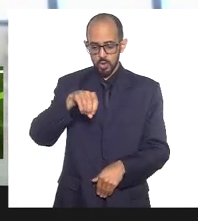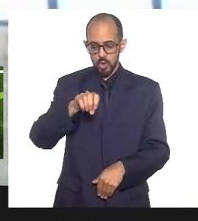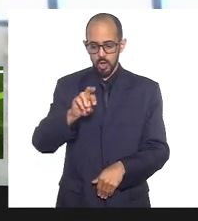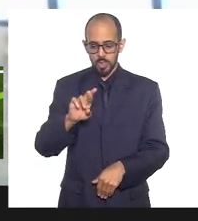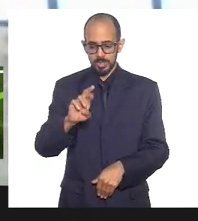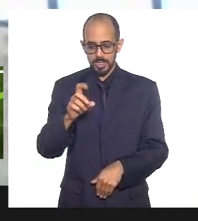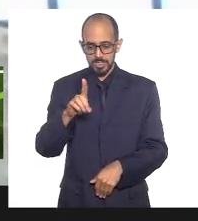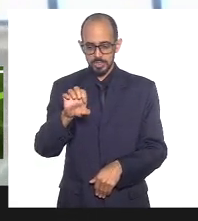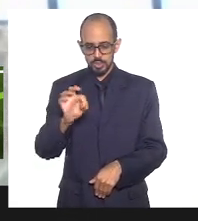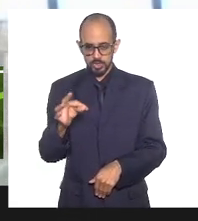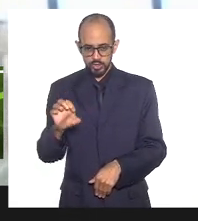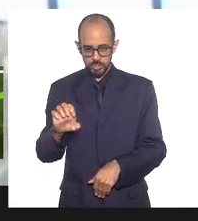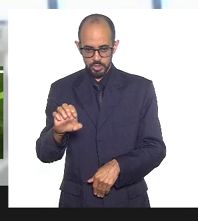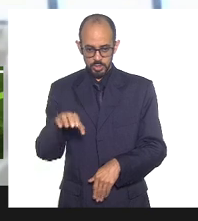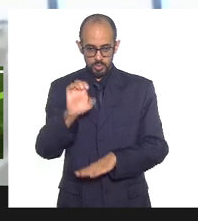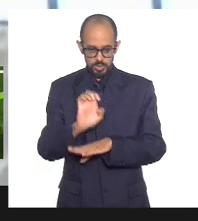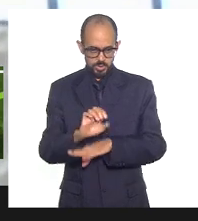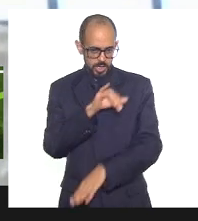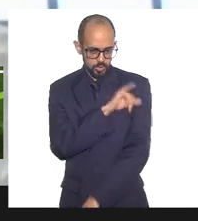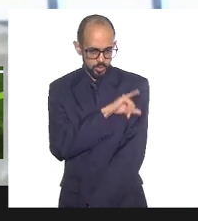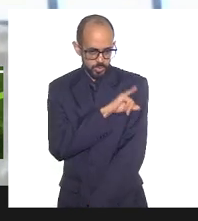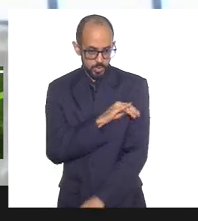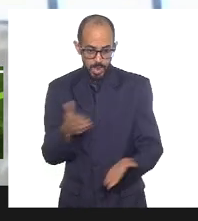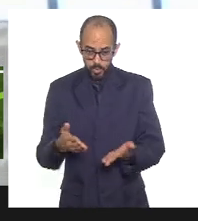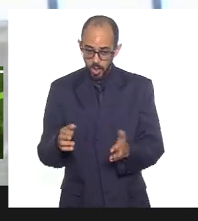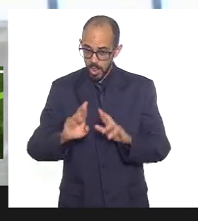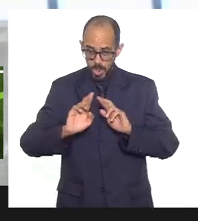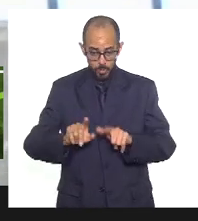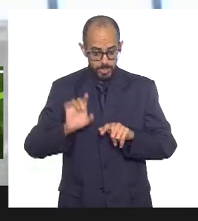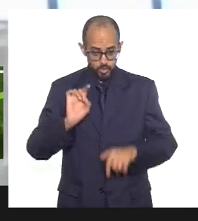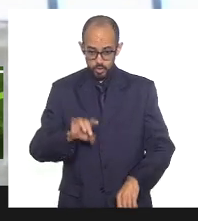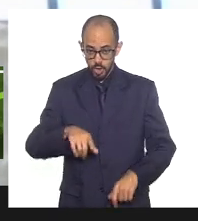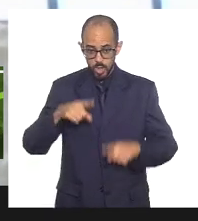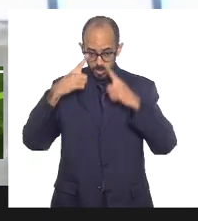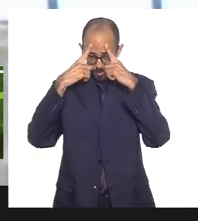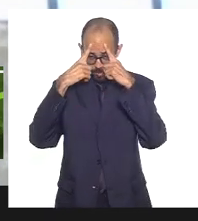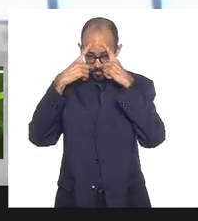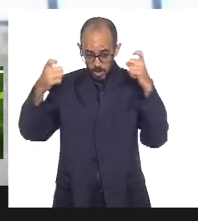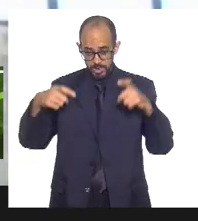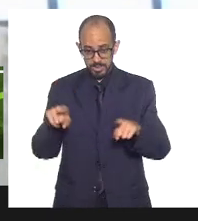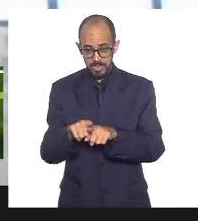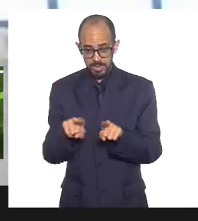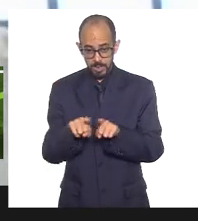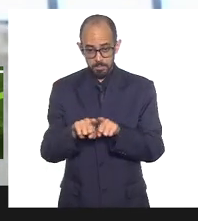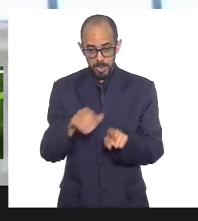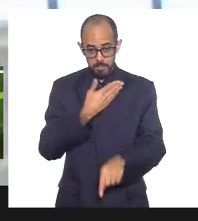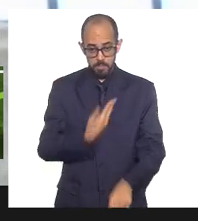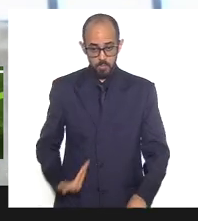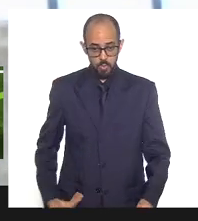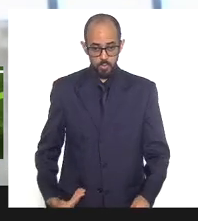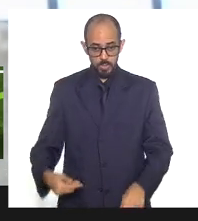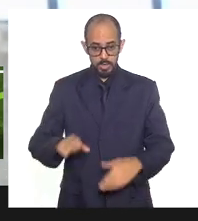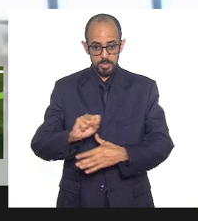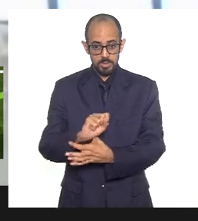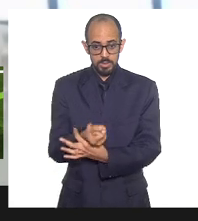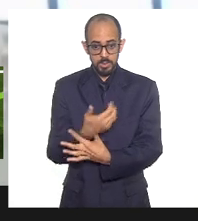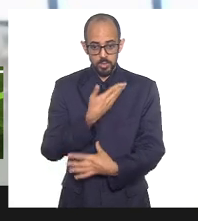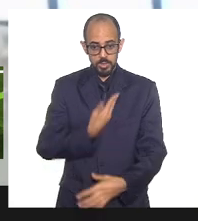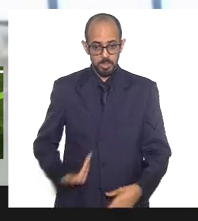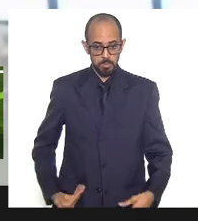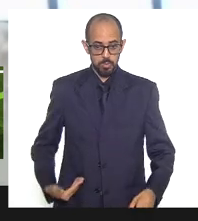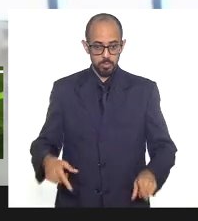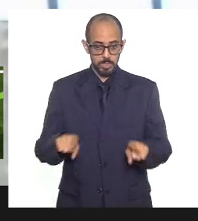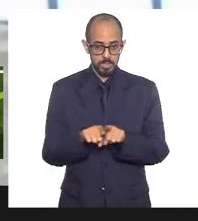está sofrendo com isso. agora, não é apenas, é uma questão de violência pública, de segurança pública.